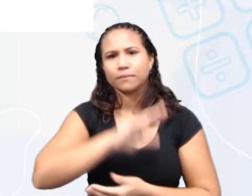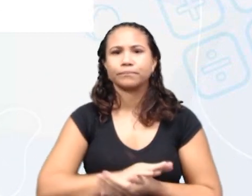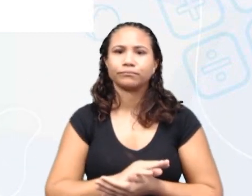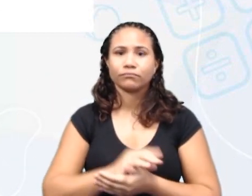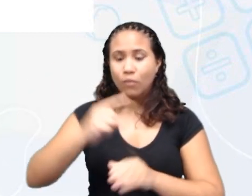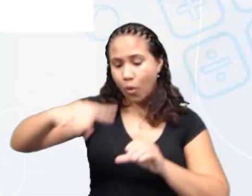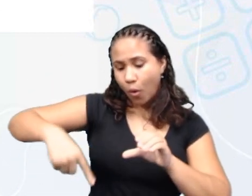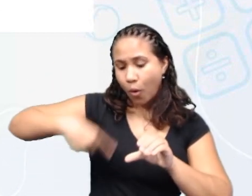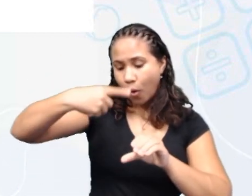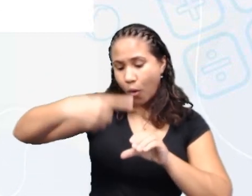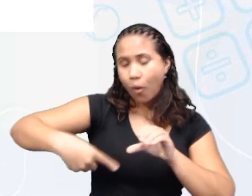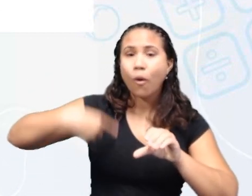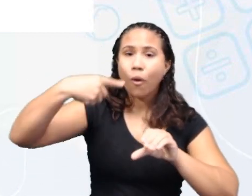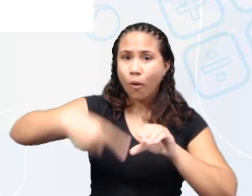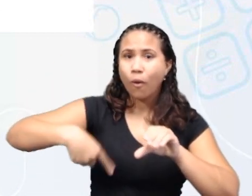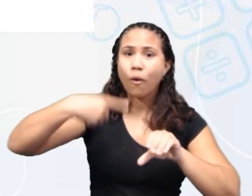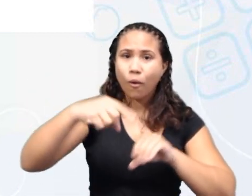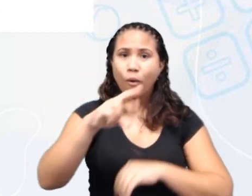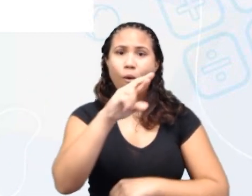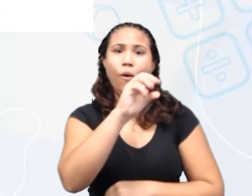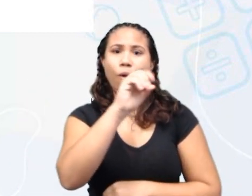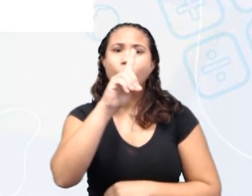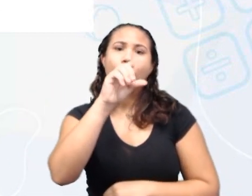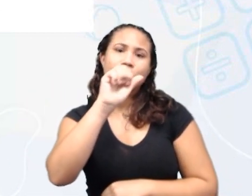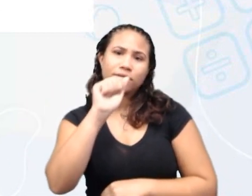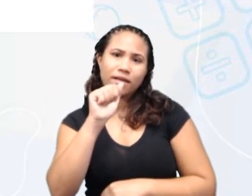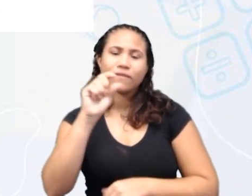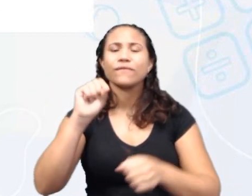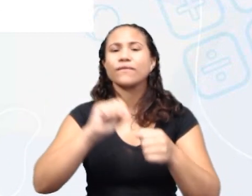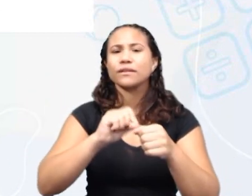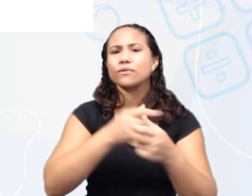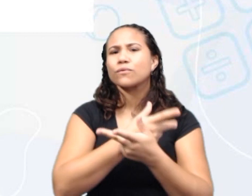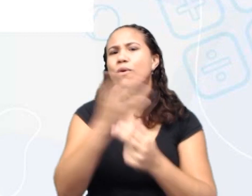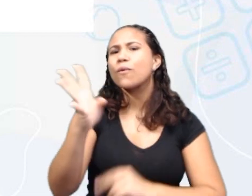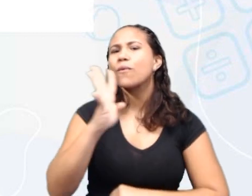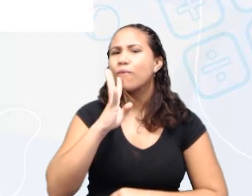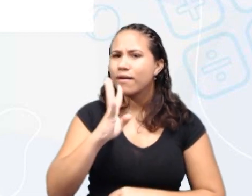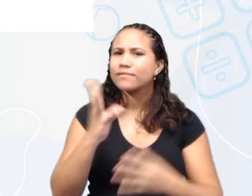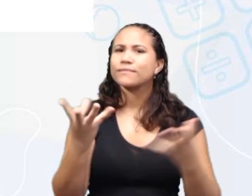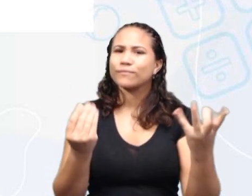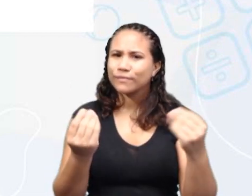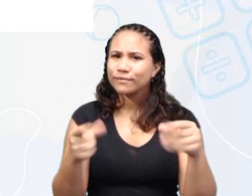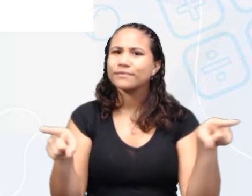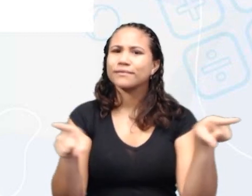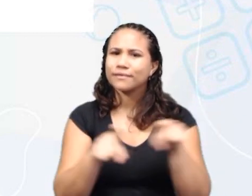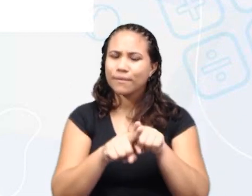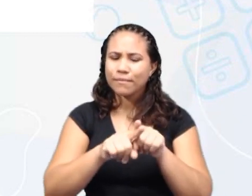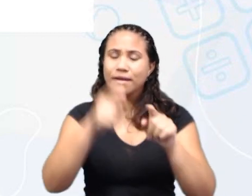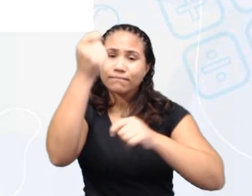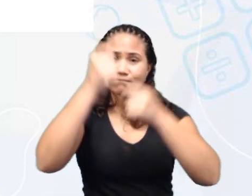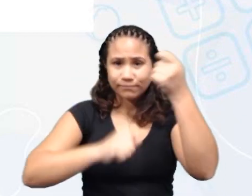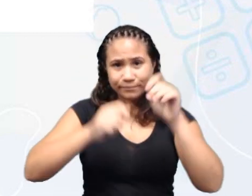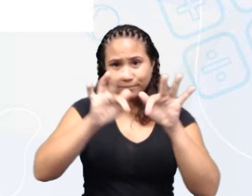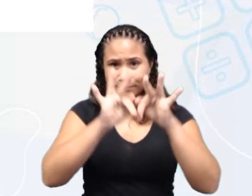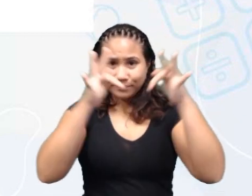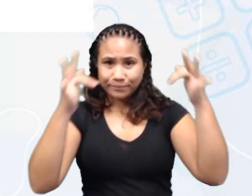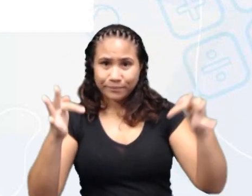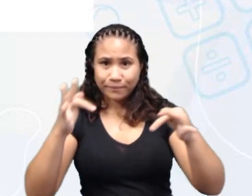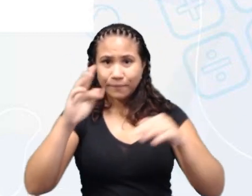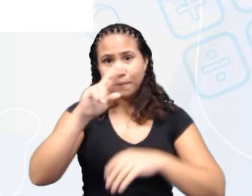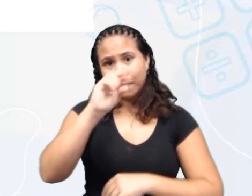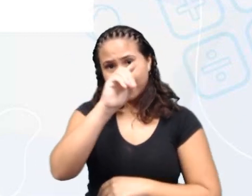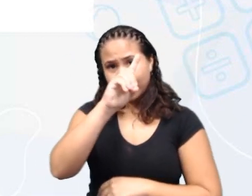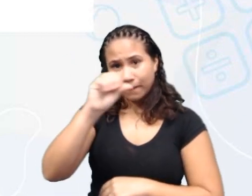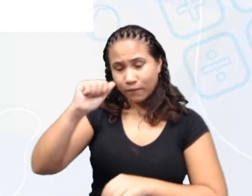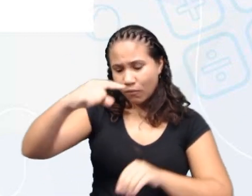Roda. Roda é um instrumento que a gente conhece tanto, mas ele também é uma máquina simples. A roda